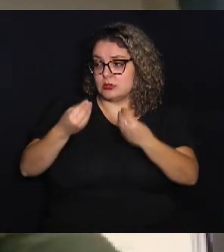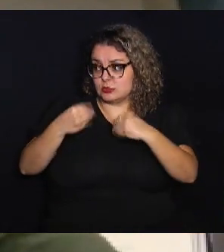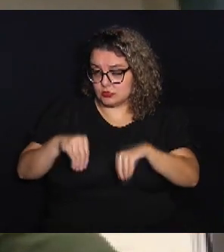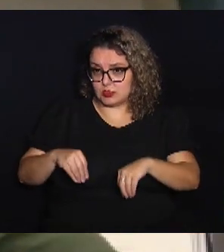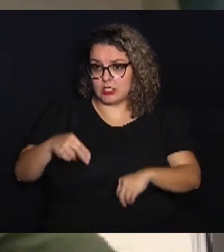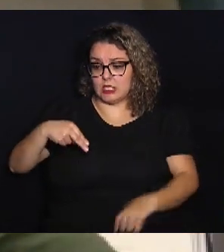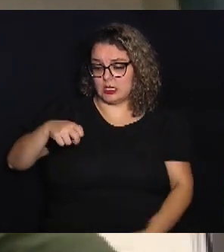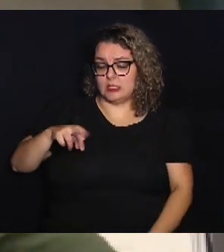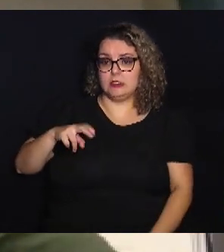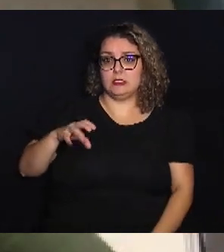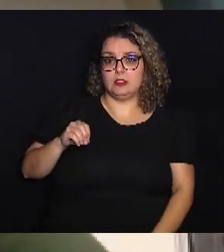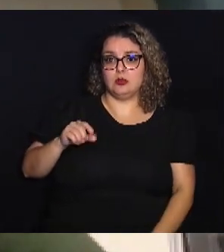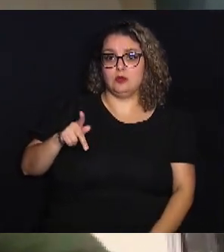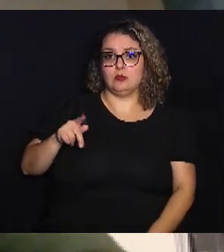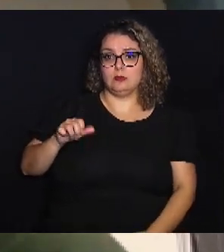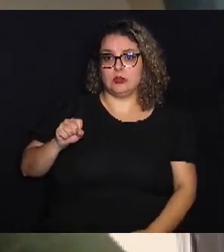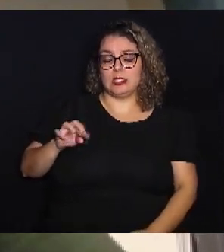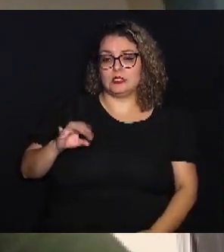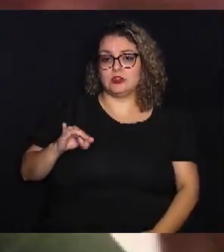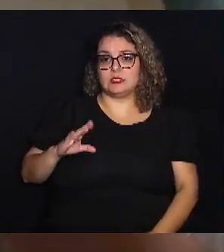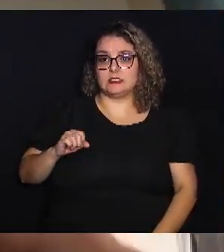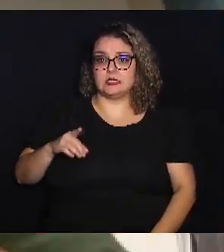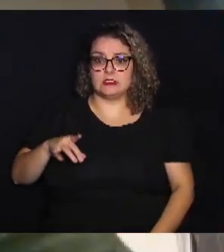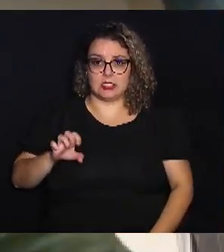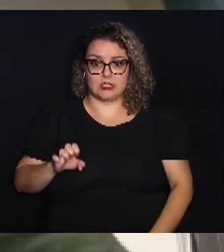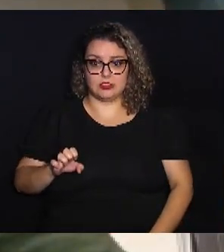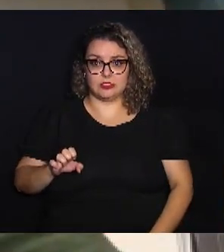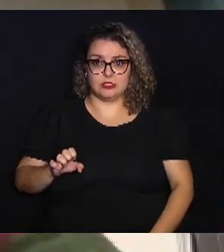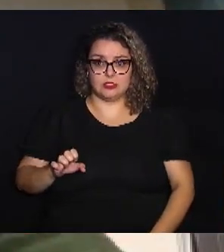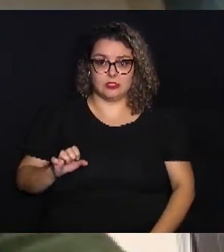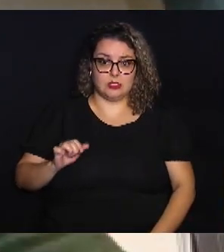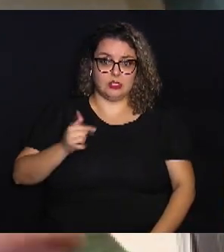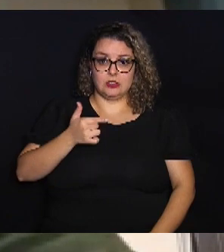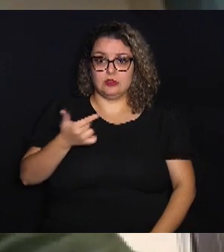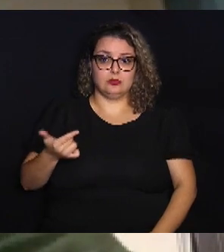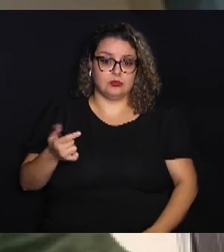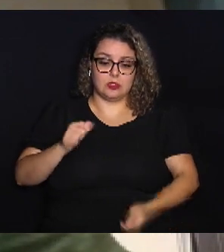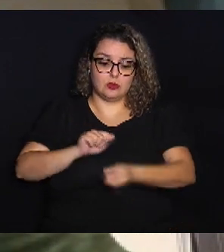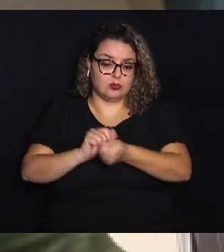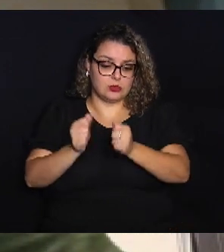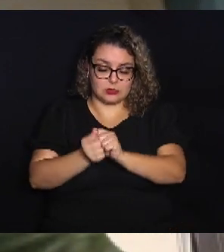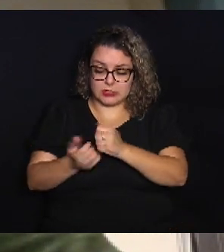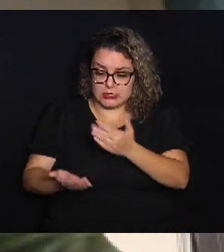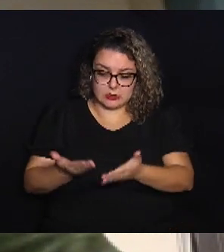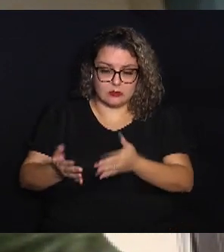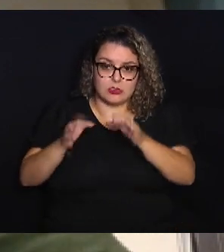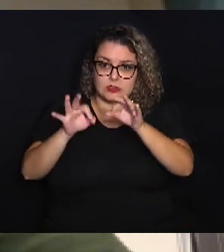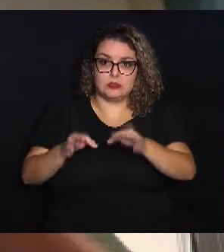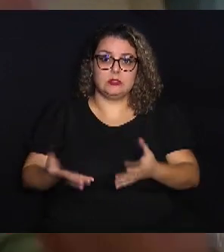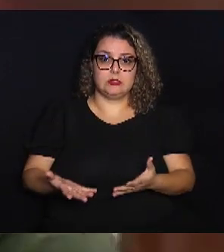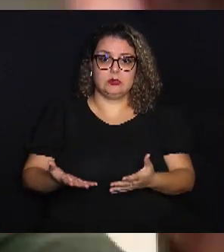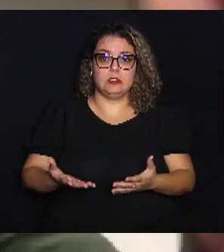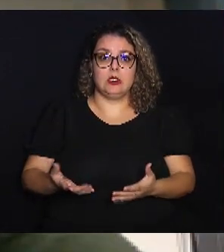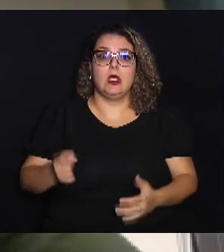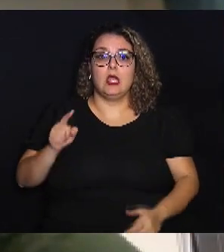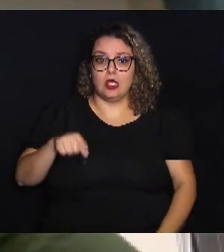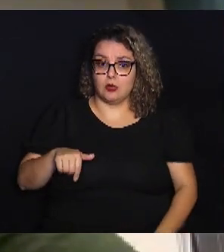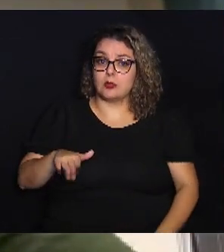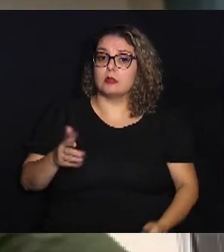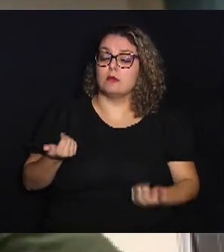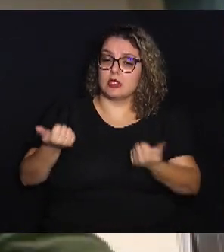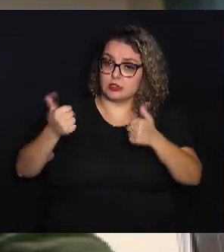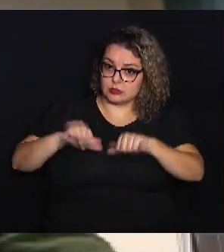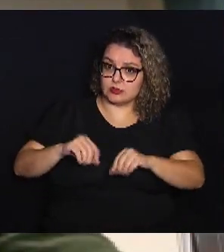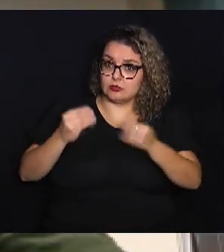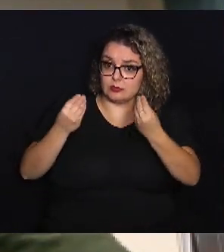prejudica a neuroplasticidade. Não dar o tratamento adequado, tá? Então, isso é o que